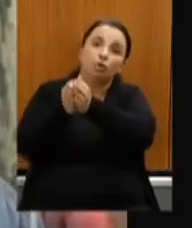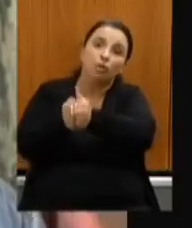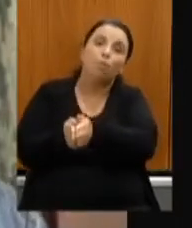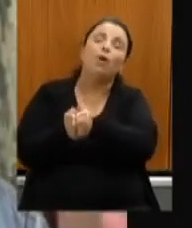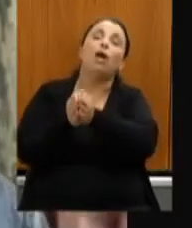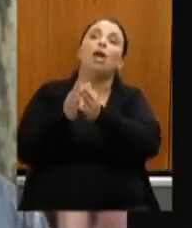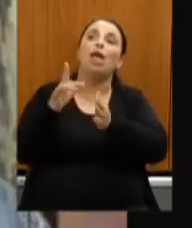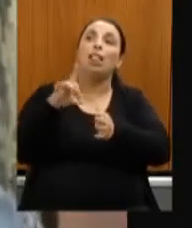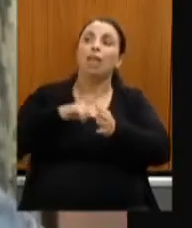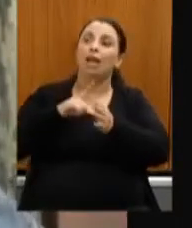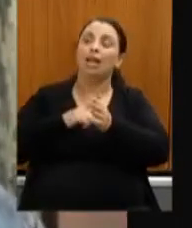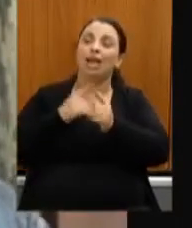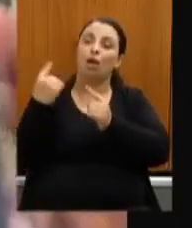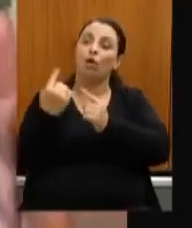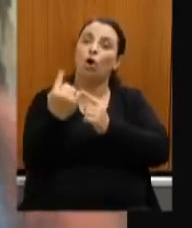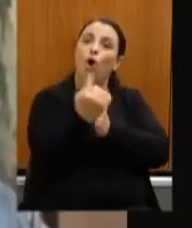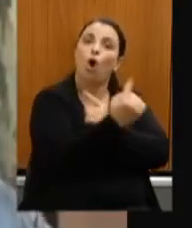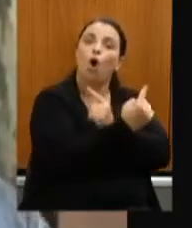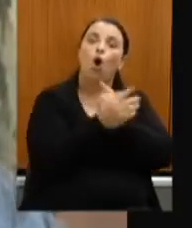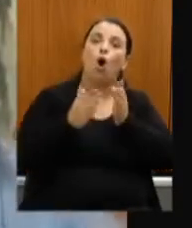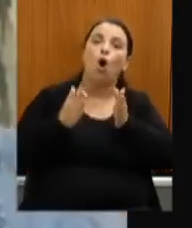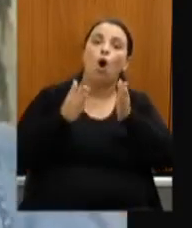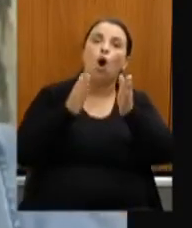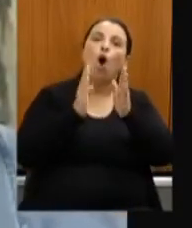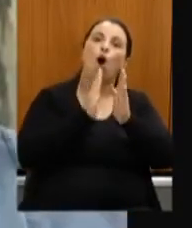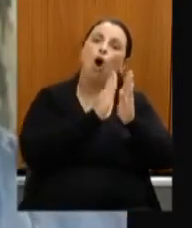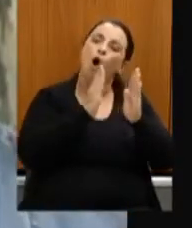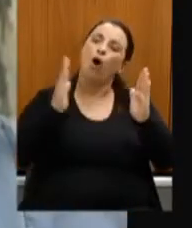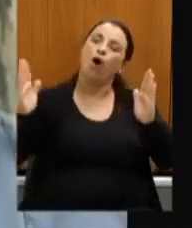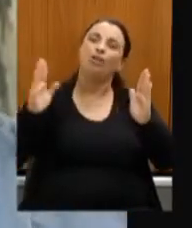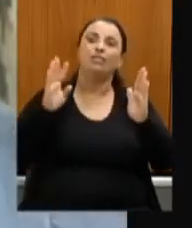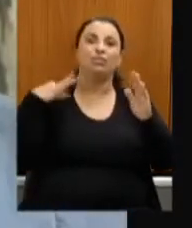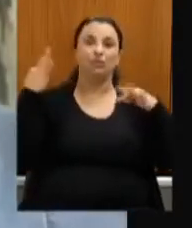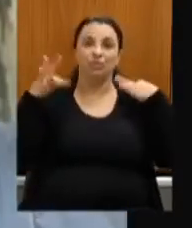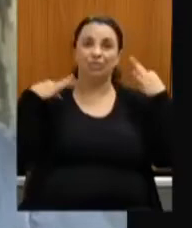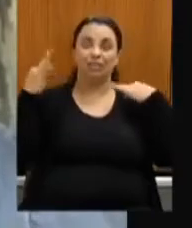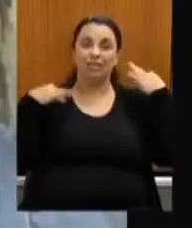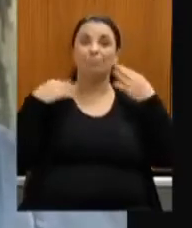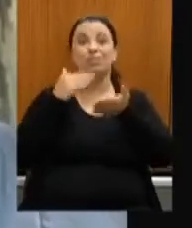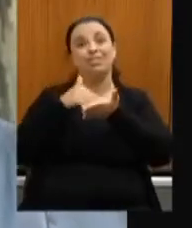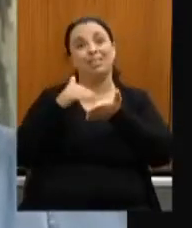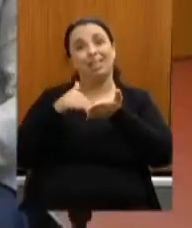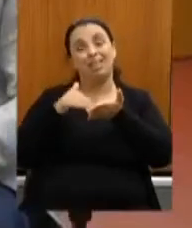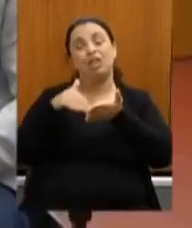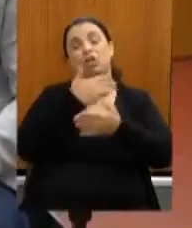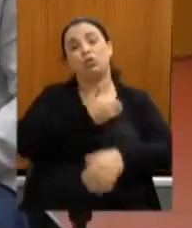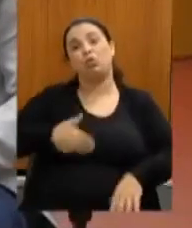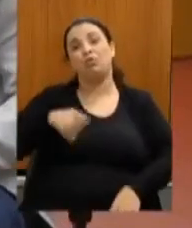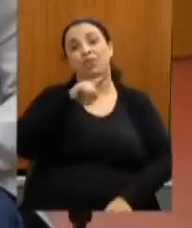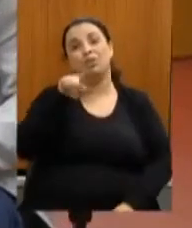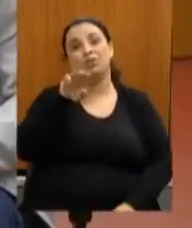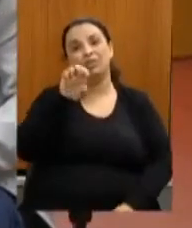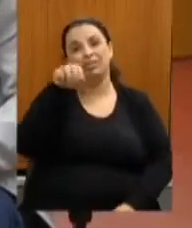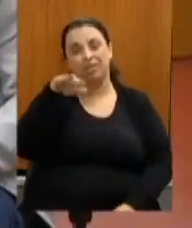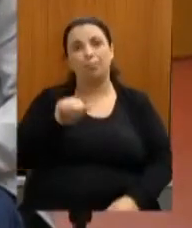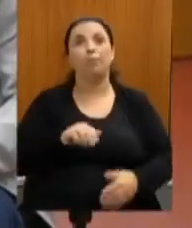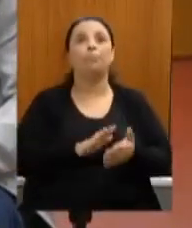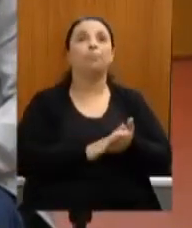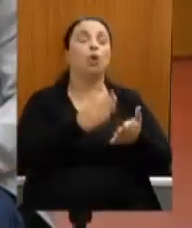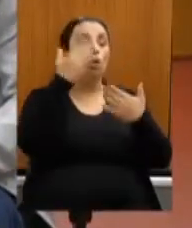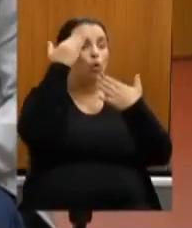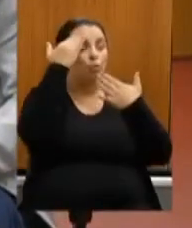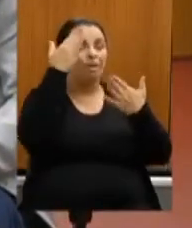rota turística na rota cultural da Secretaria do Governo sempre muito obrigado obrigado deputado Carlos